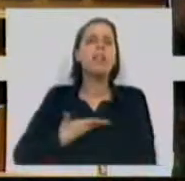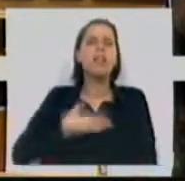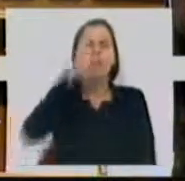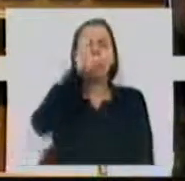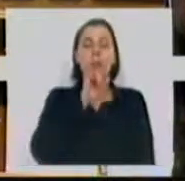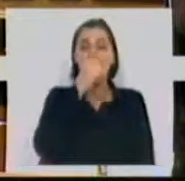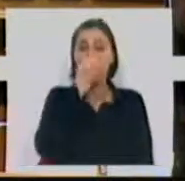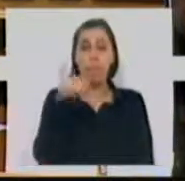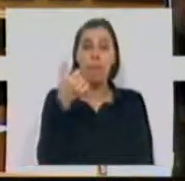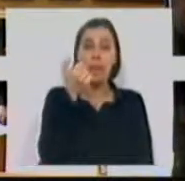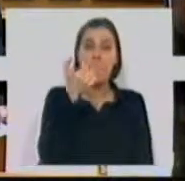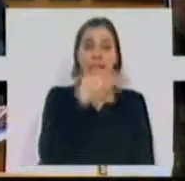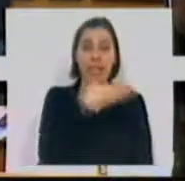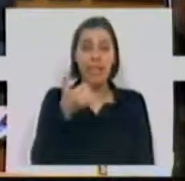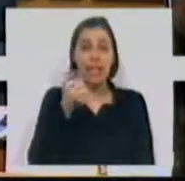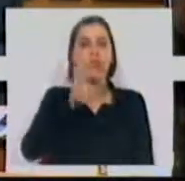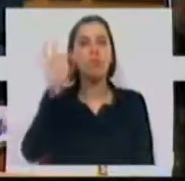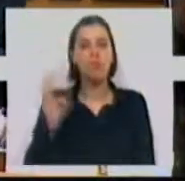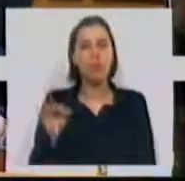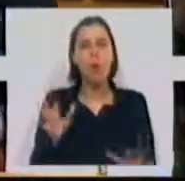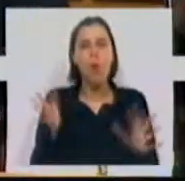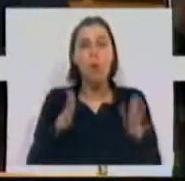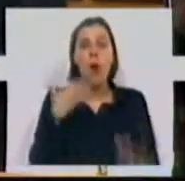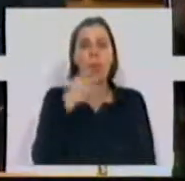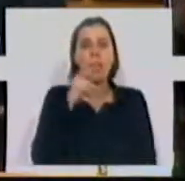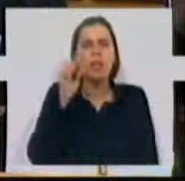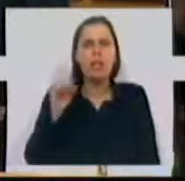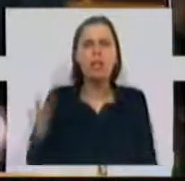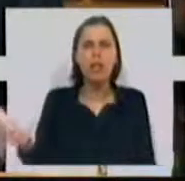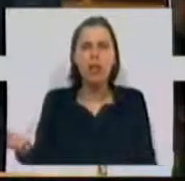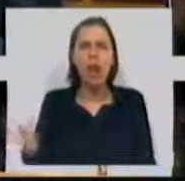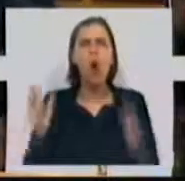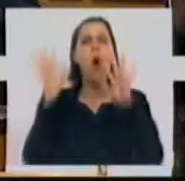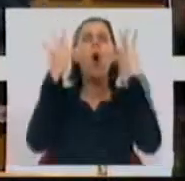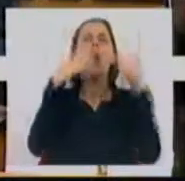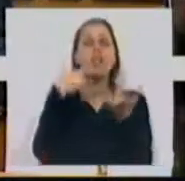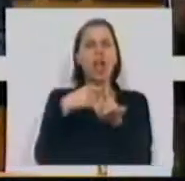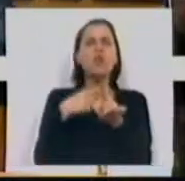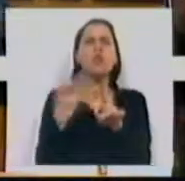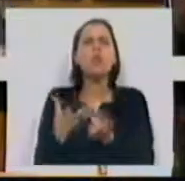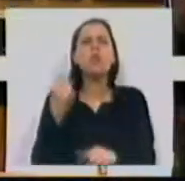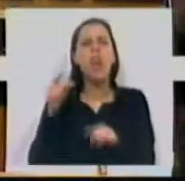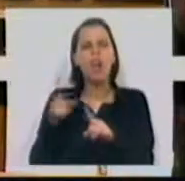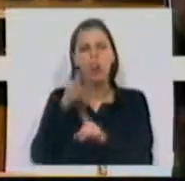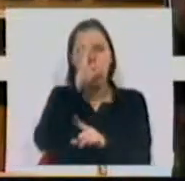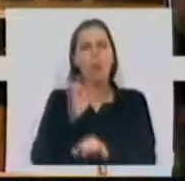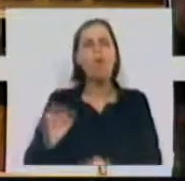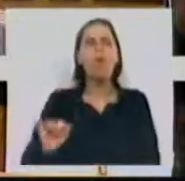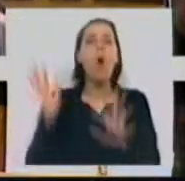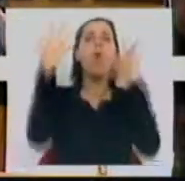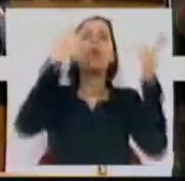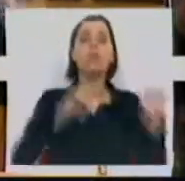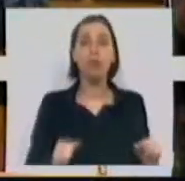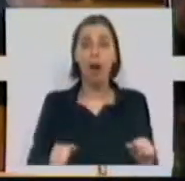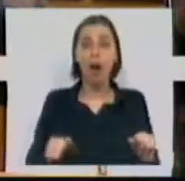Estado, que devia ser de 115%, foi quase de 130%. Onde é que está o sucesso desta governação? Para